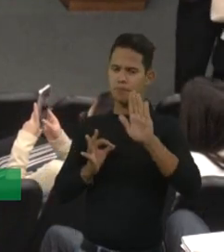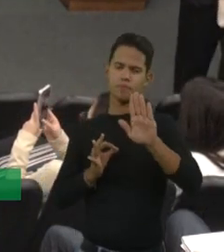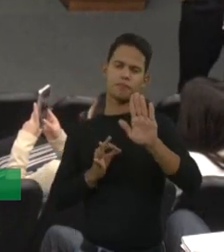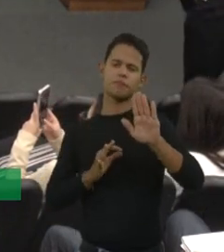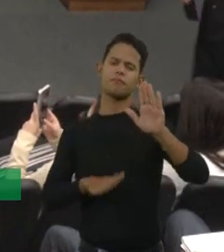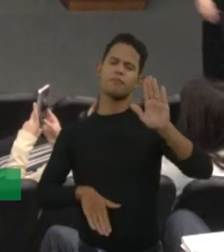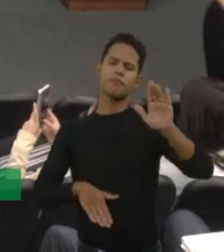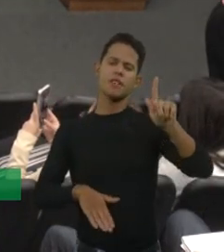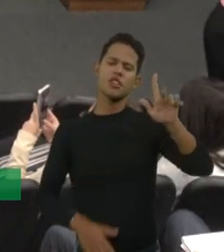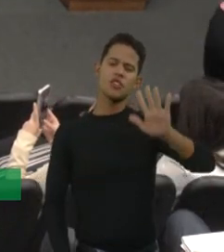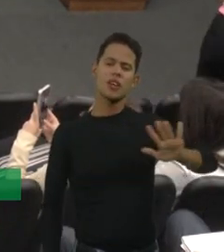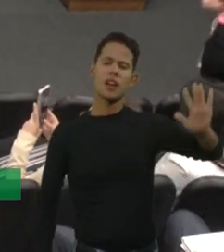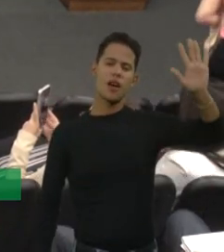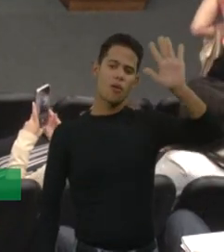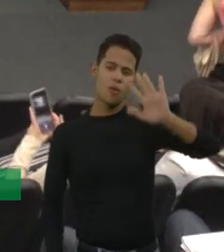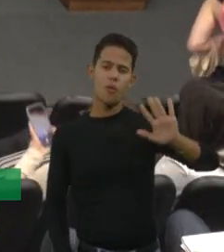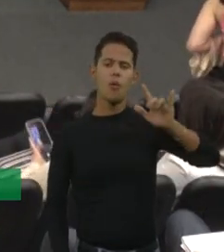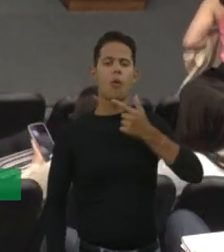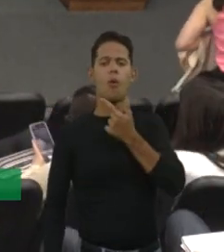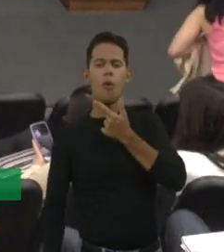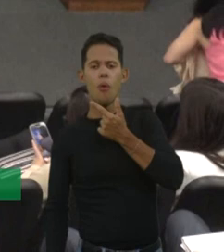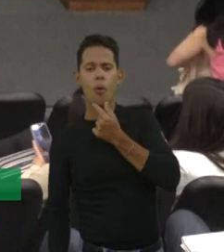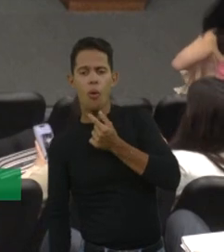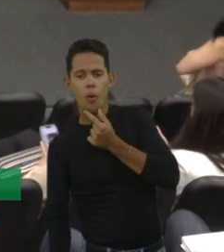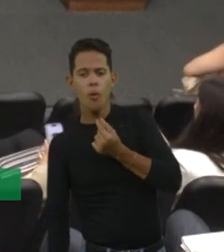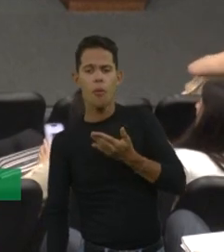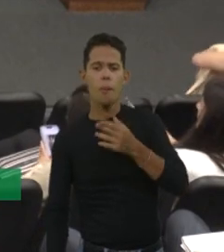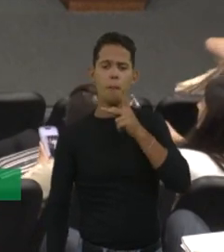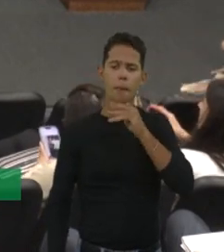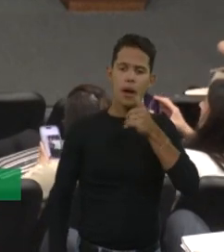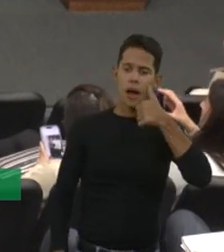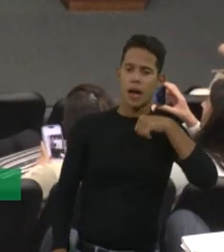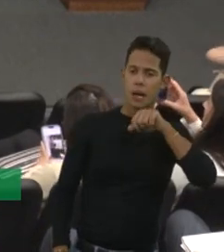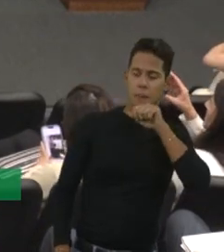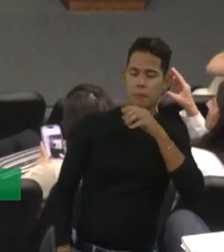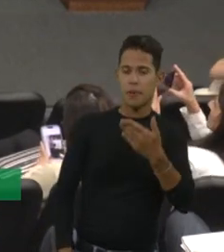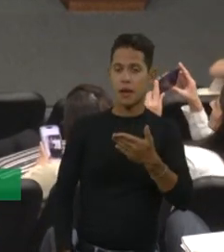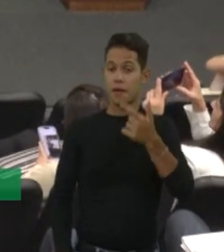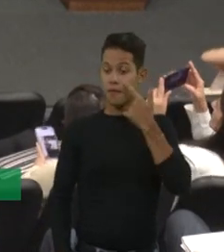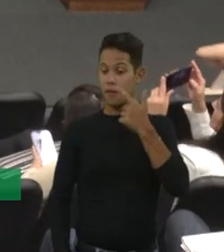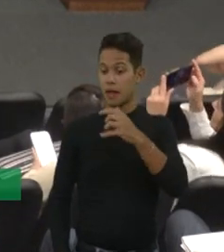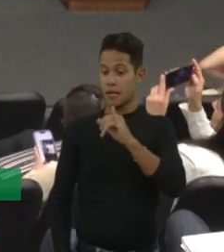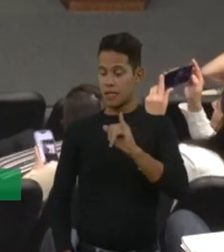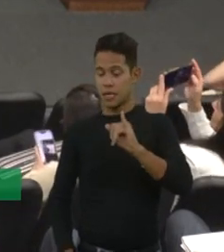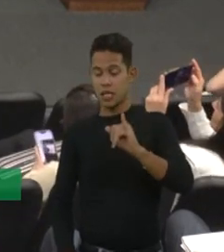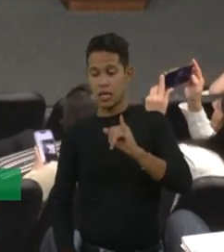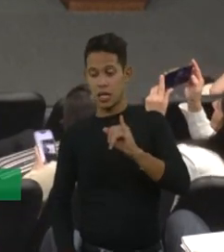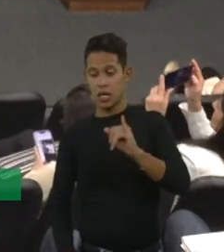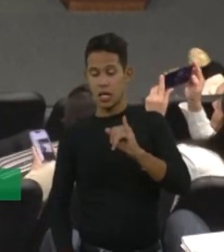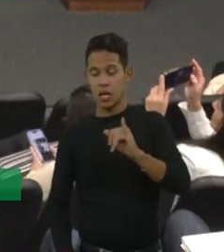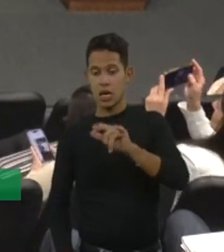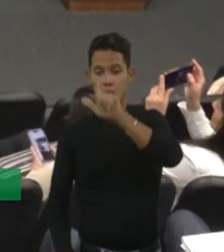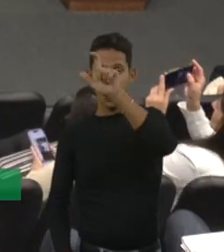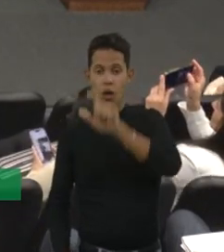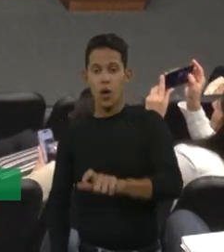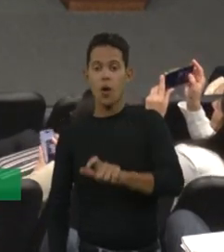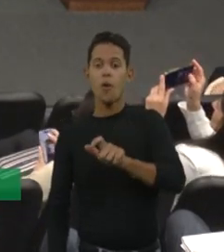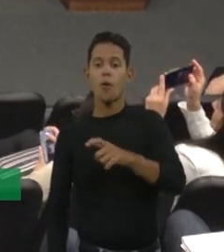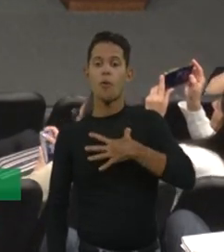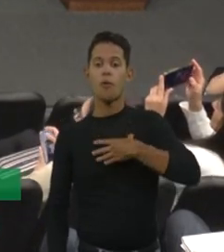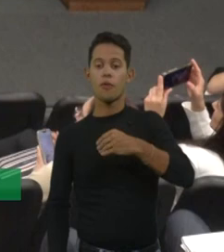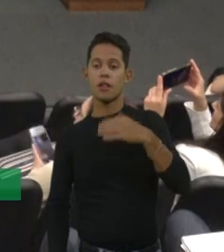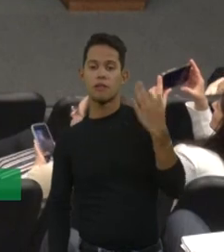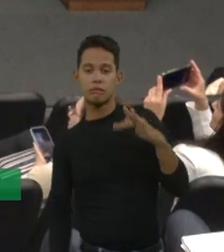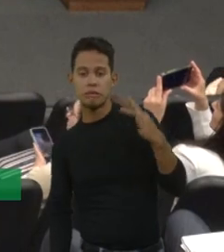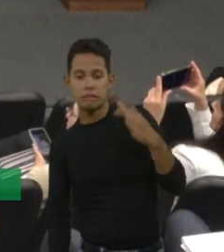mães, avós, os pais, eles notam que esse meu filho teve um hematoma, uma mancha roxa, além do habitual que os